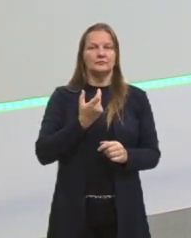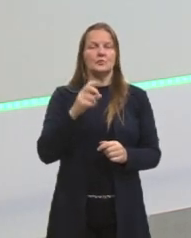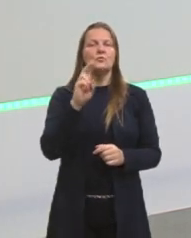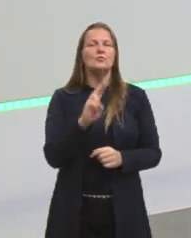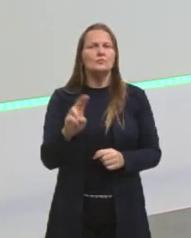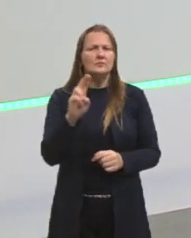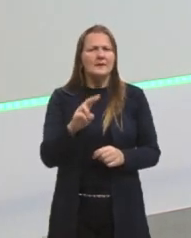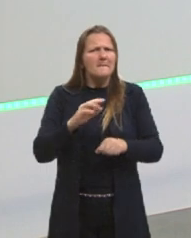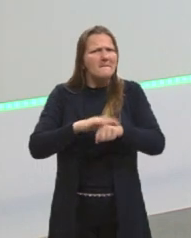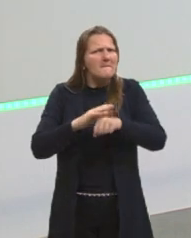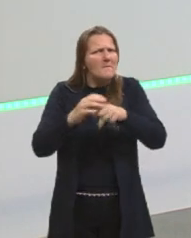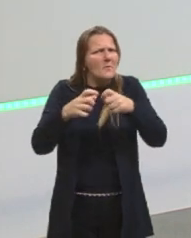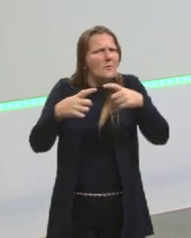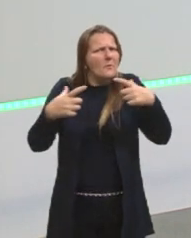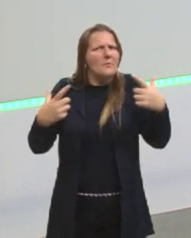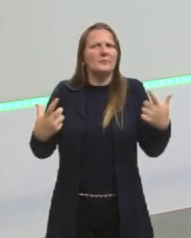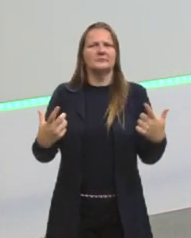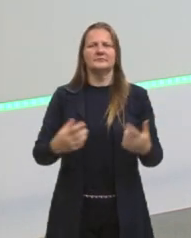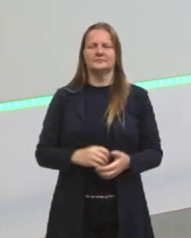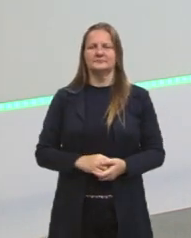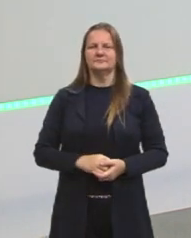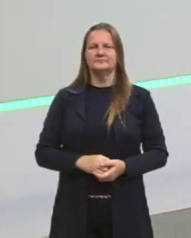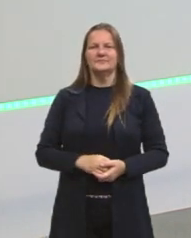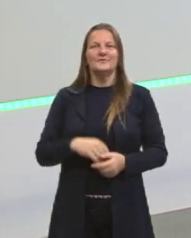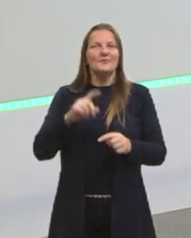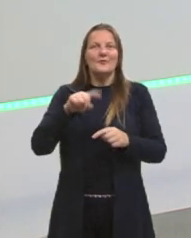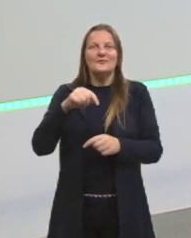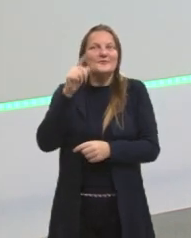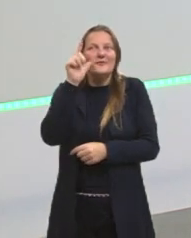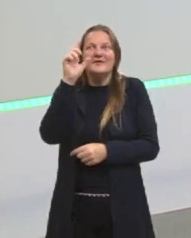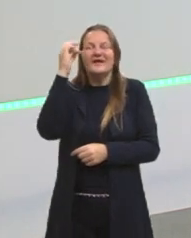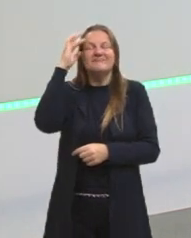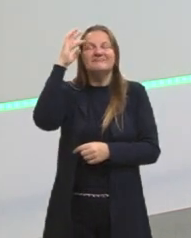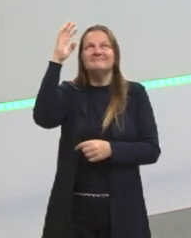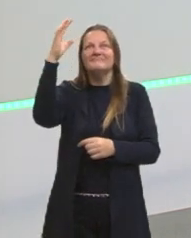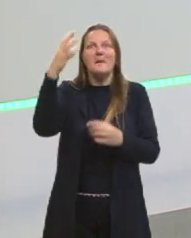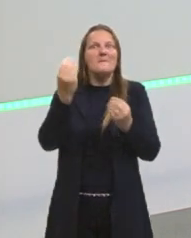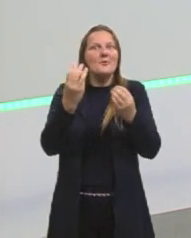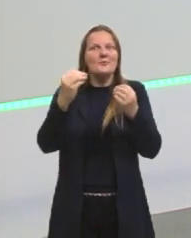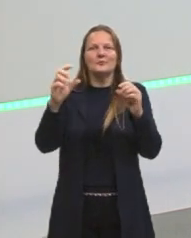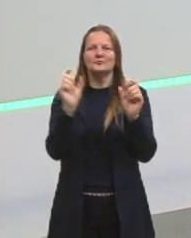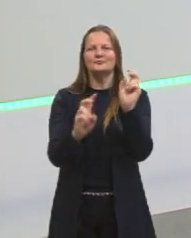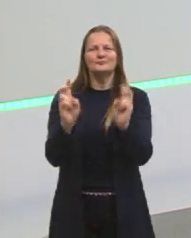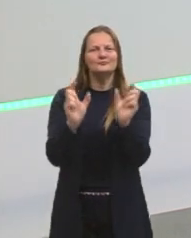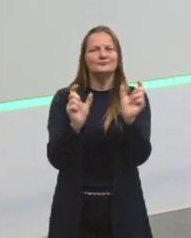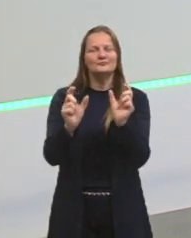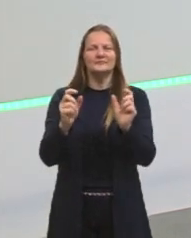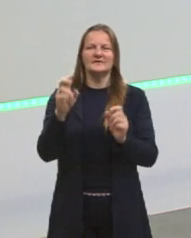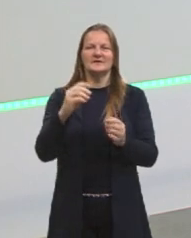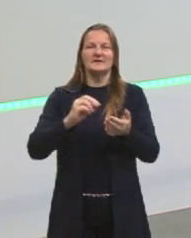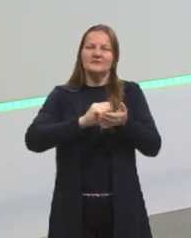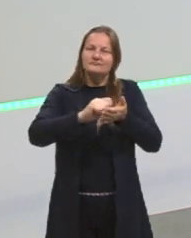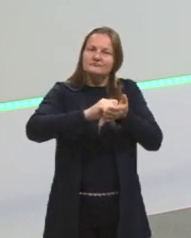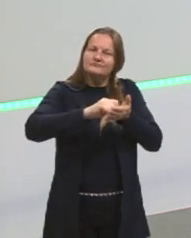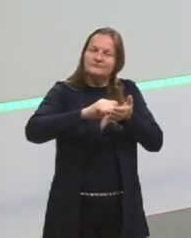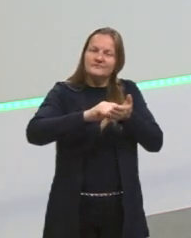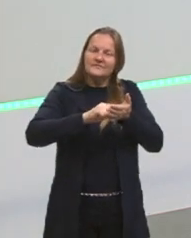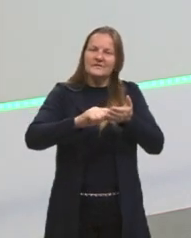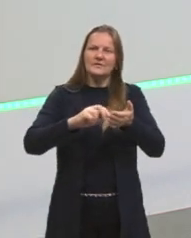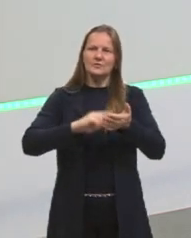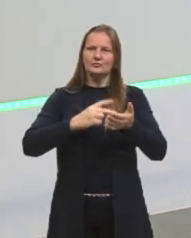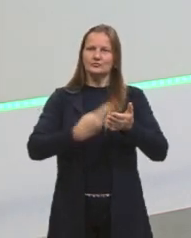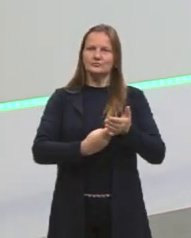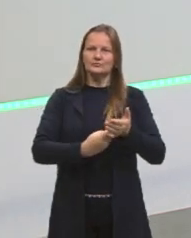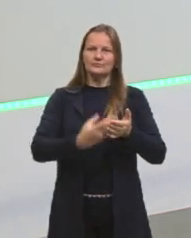usadas do que nós podemos imaginar. Mas elas têm uma conotação para a nossa escrita um pouco diferente.